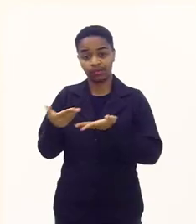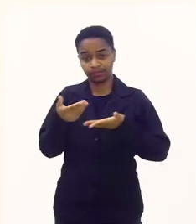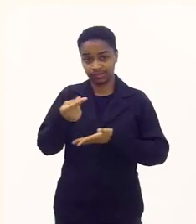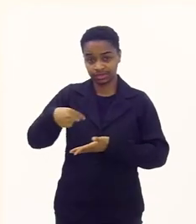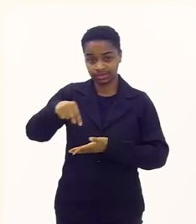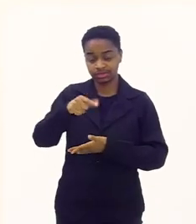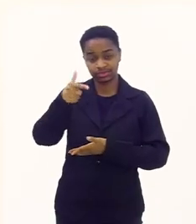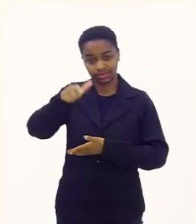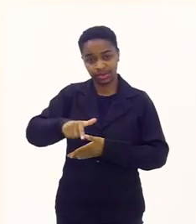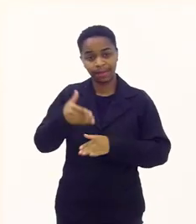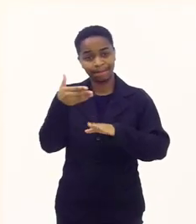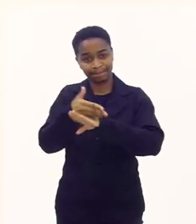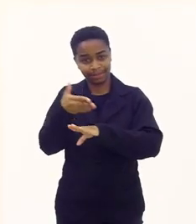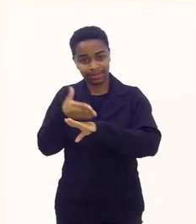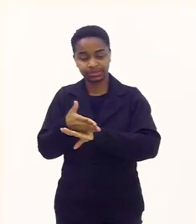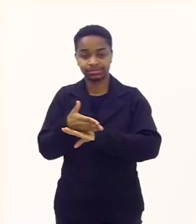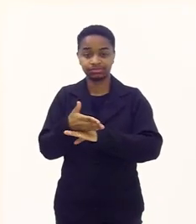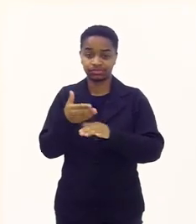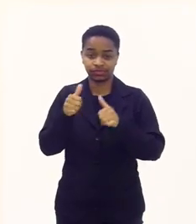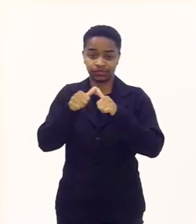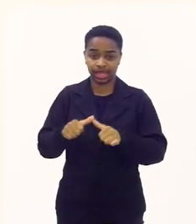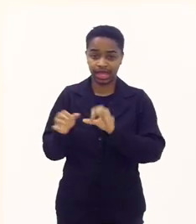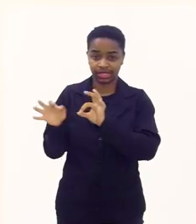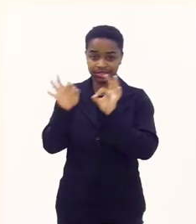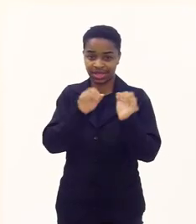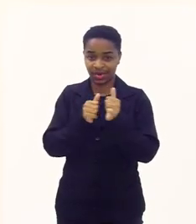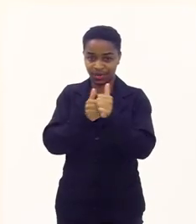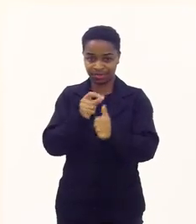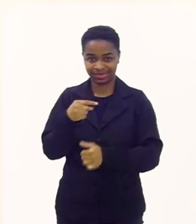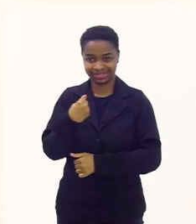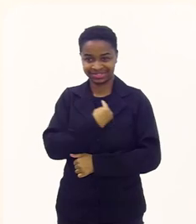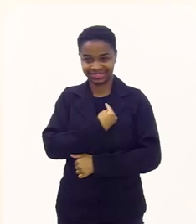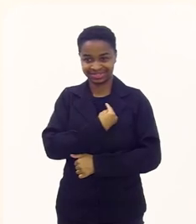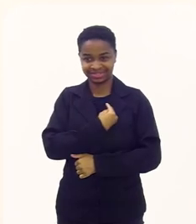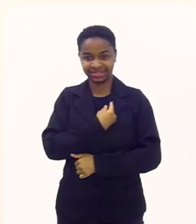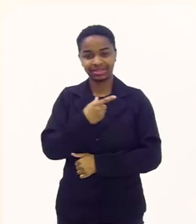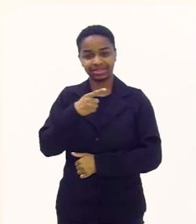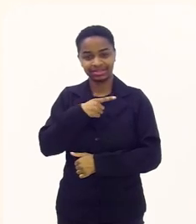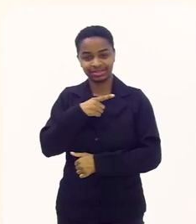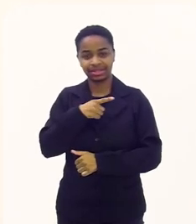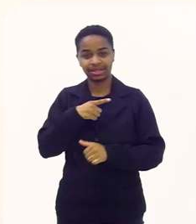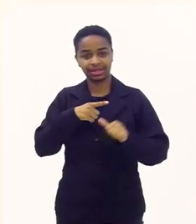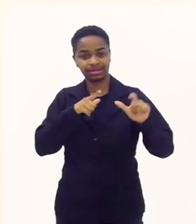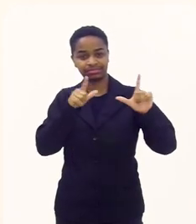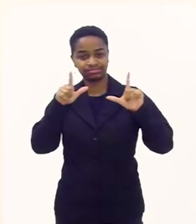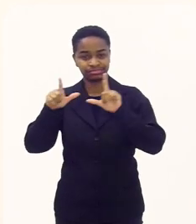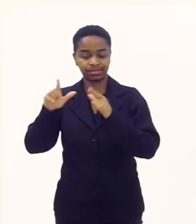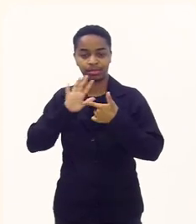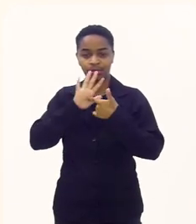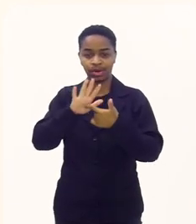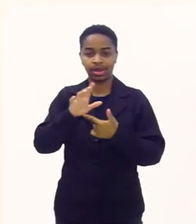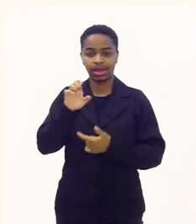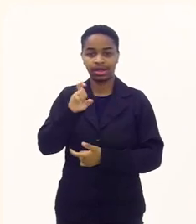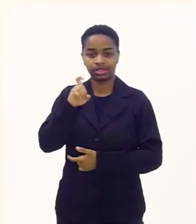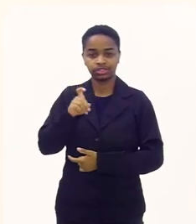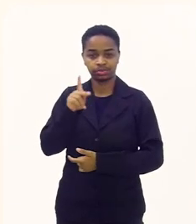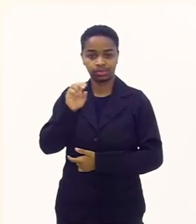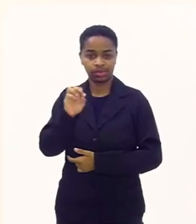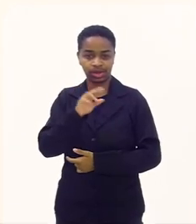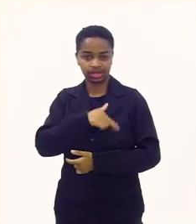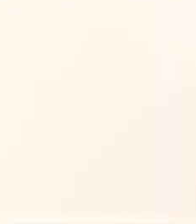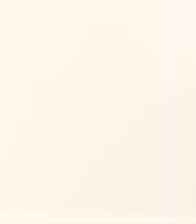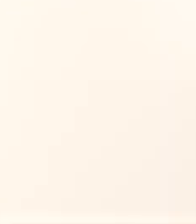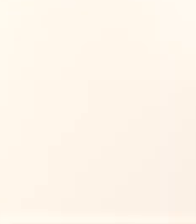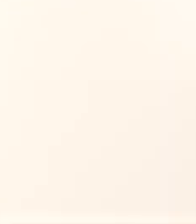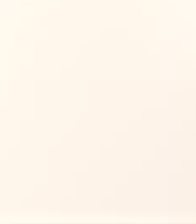e eu convido vocês também a participarem fiquem aí fica assistindo acompanha a gente todos os canais da Respo